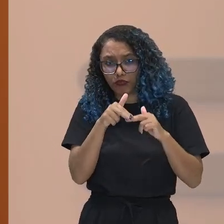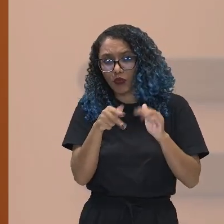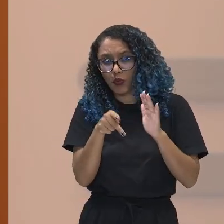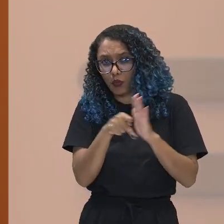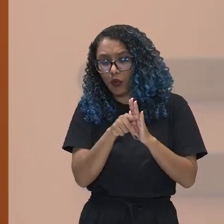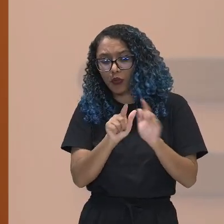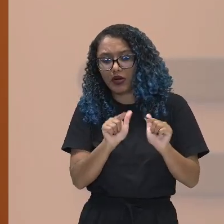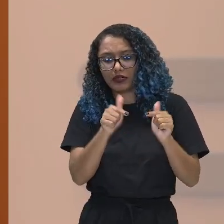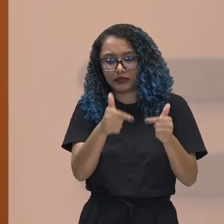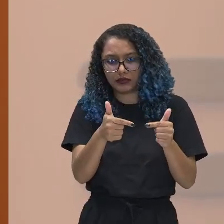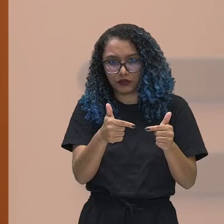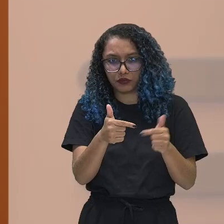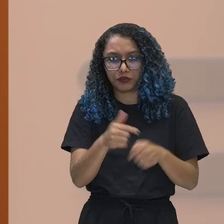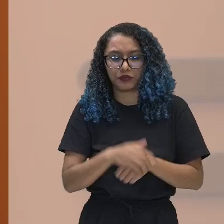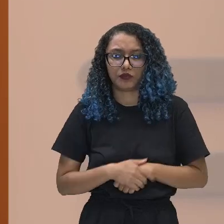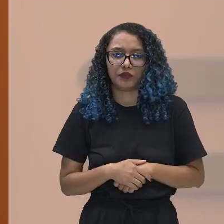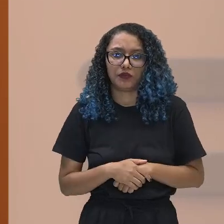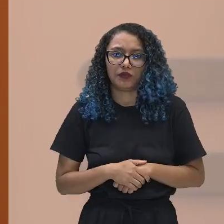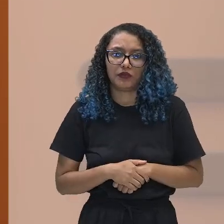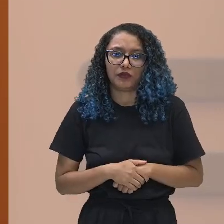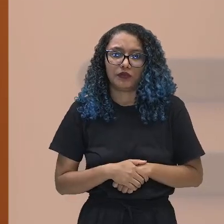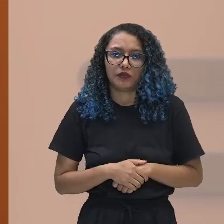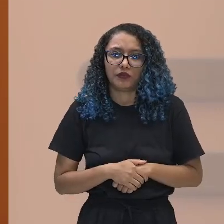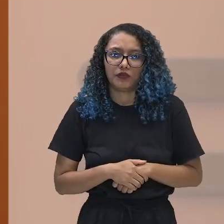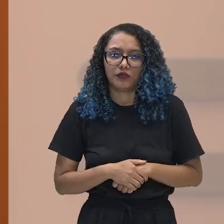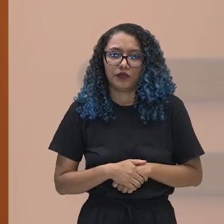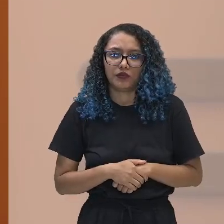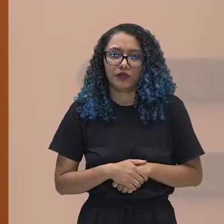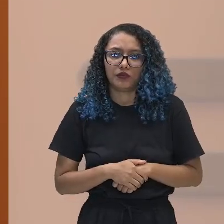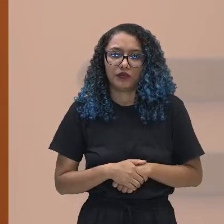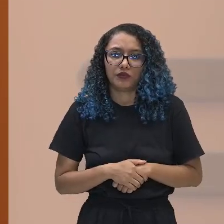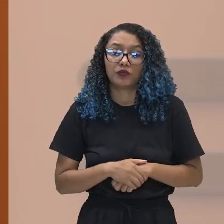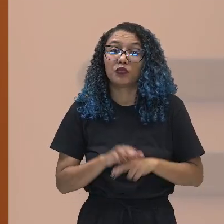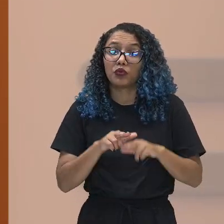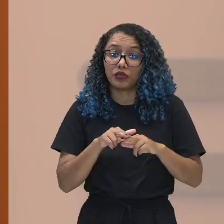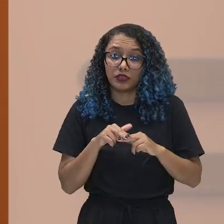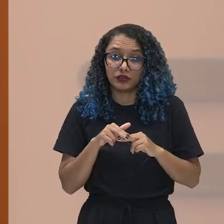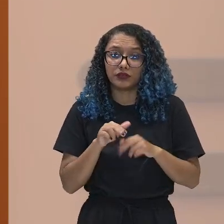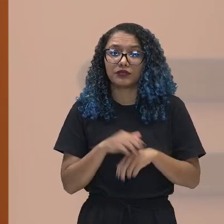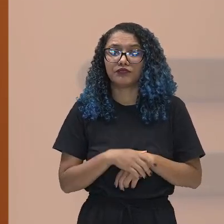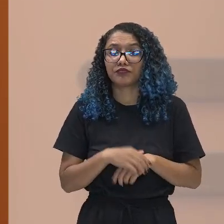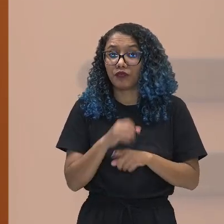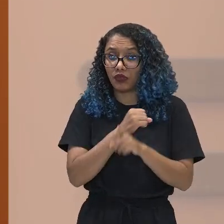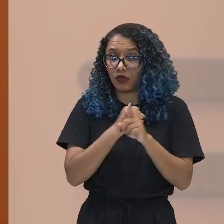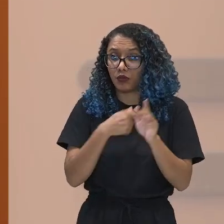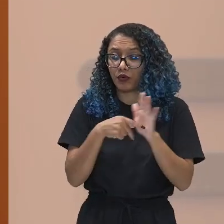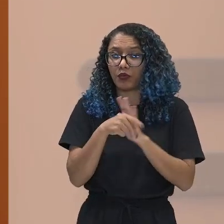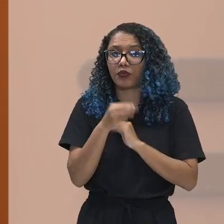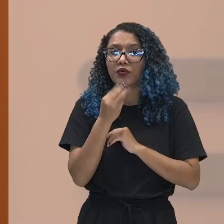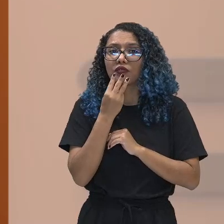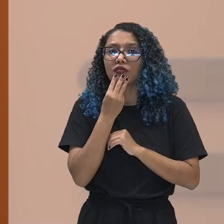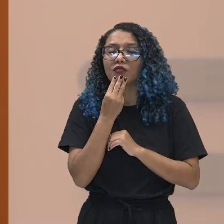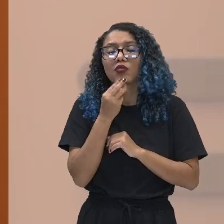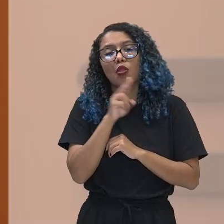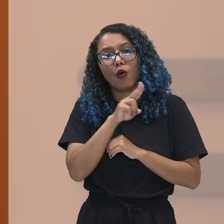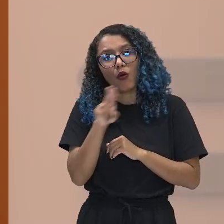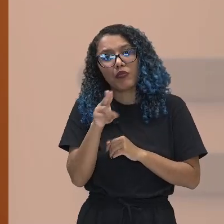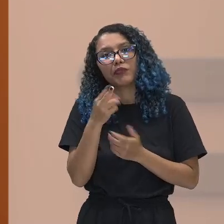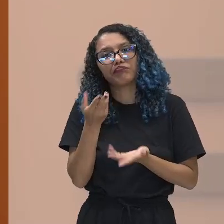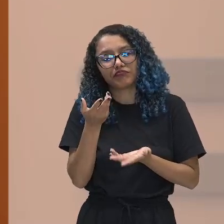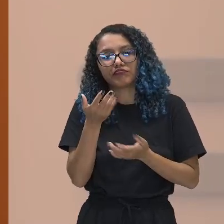Por isso, é a sociologia Weberiana chamada de sociologia compreensiva.